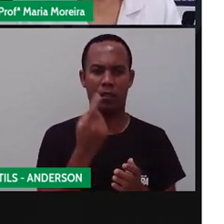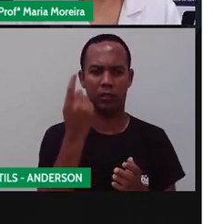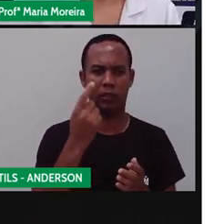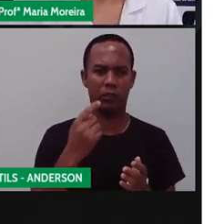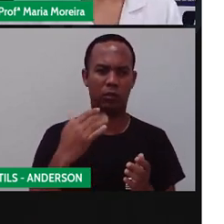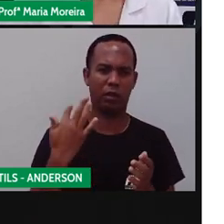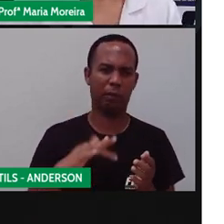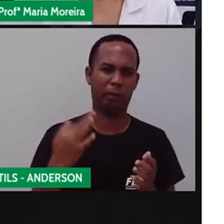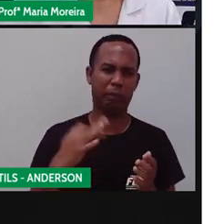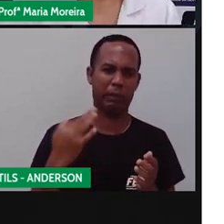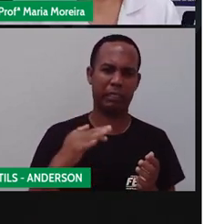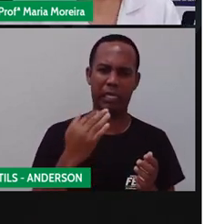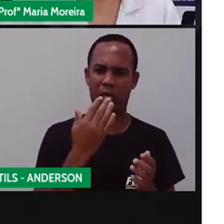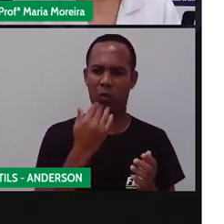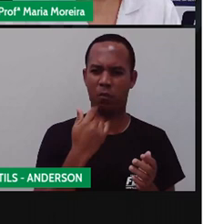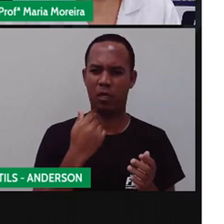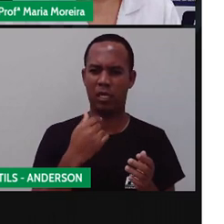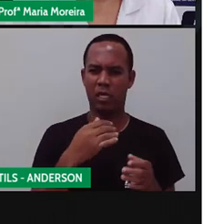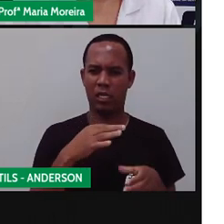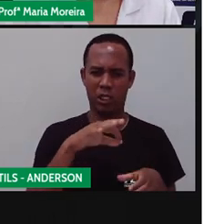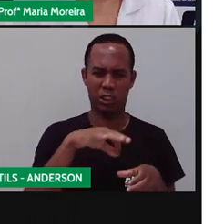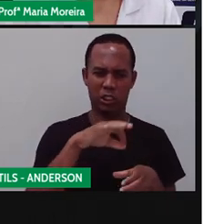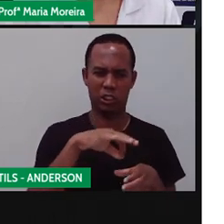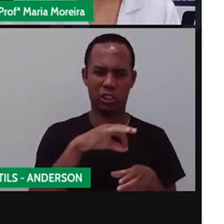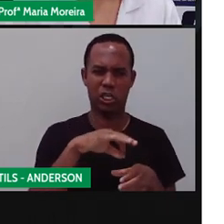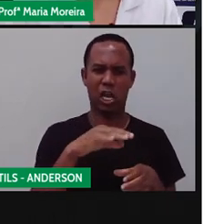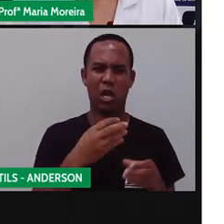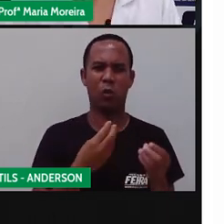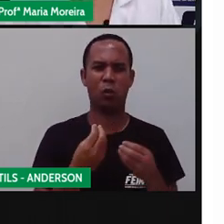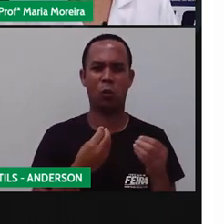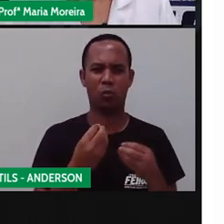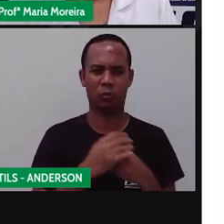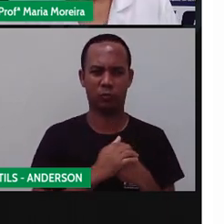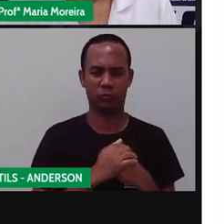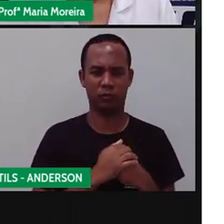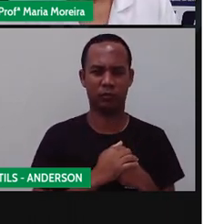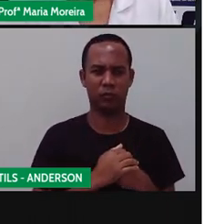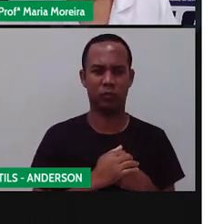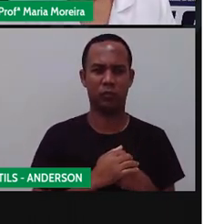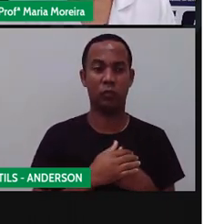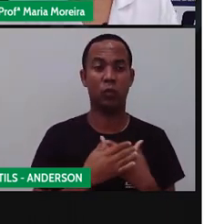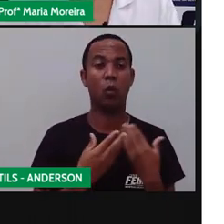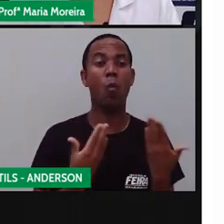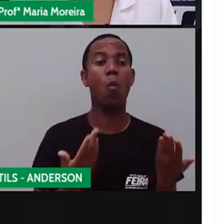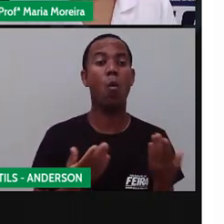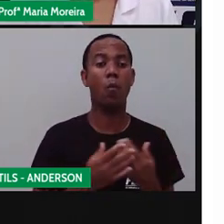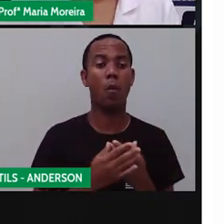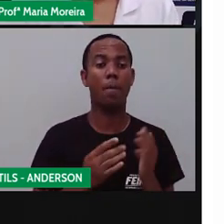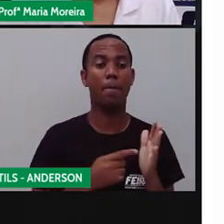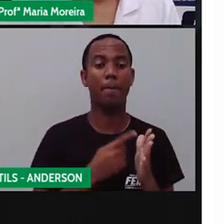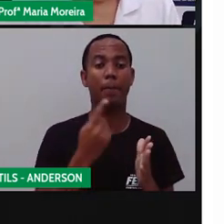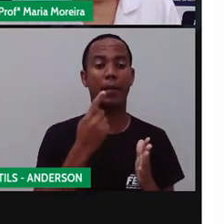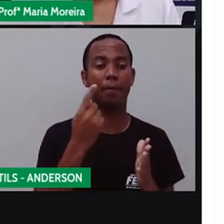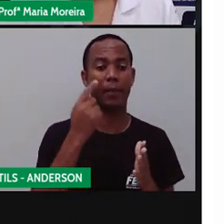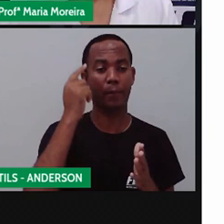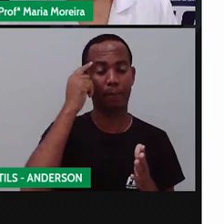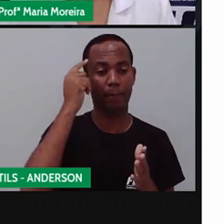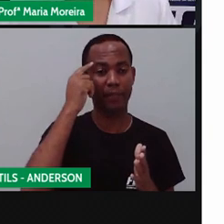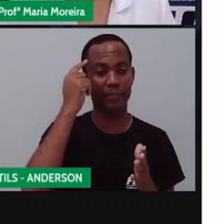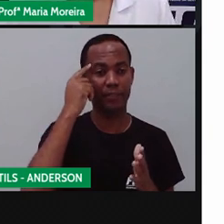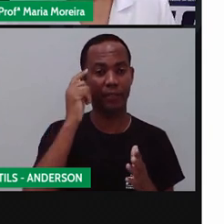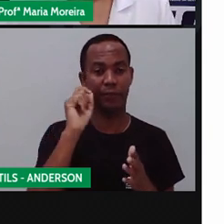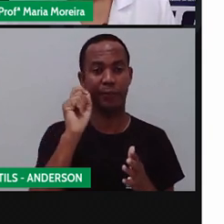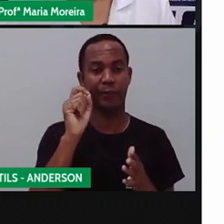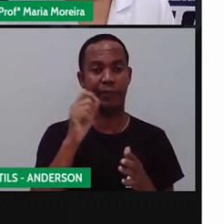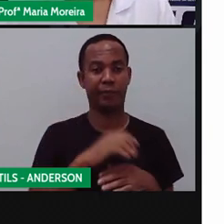comeu demais. Eu vou fazer um chá de boldo pra Anderson, certo? E aí, qual é a primeira coisa que eu tenho que pensar na